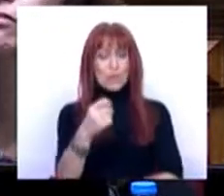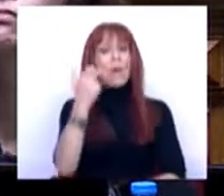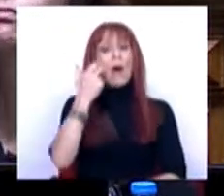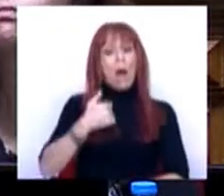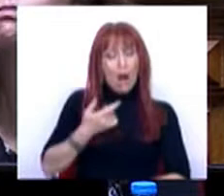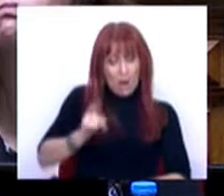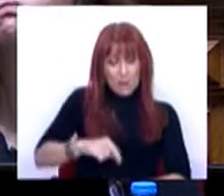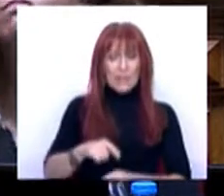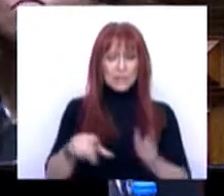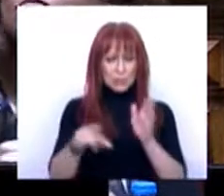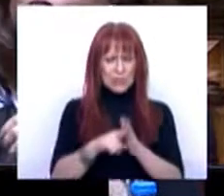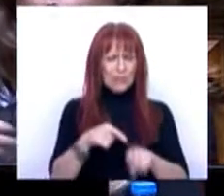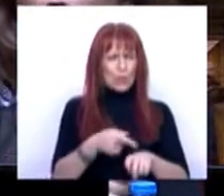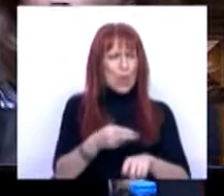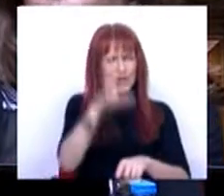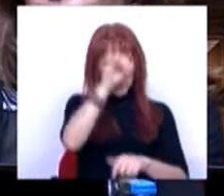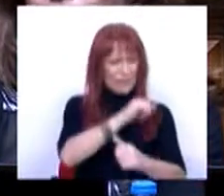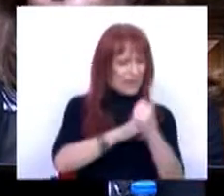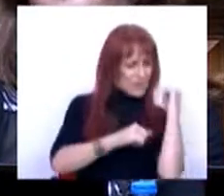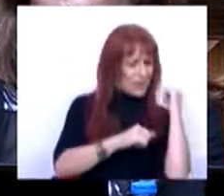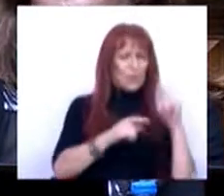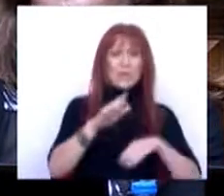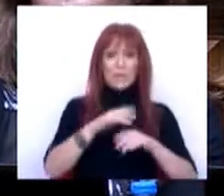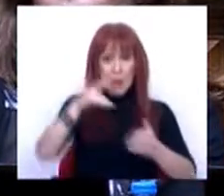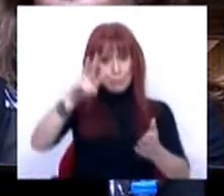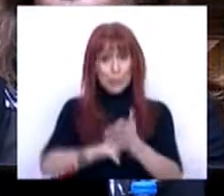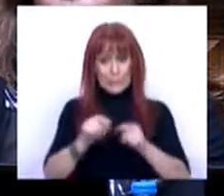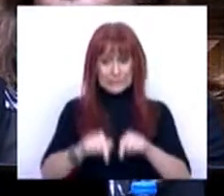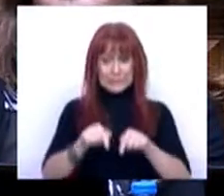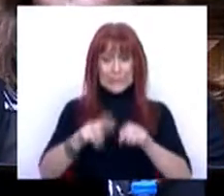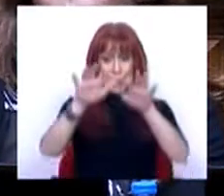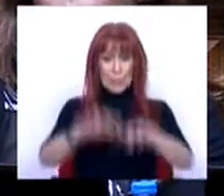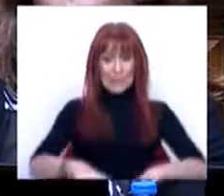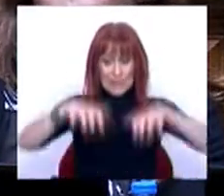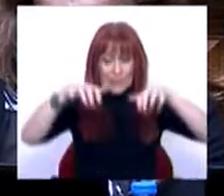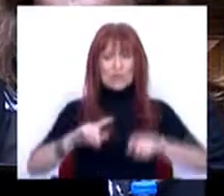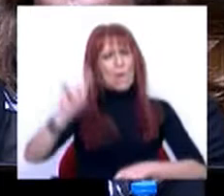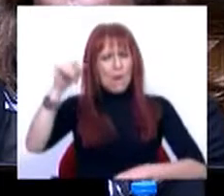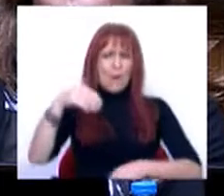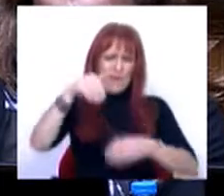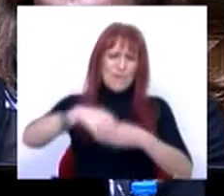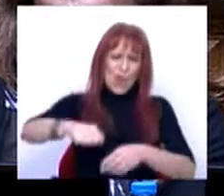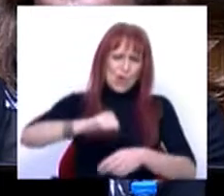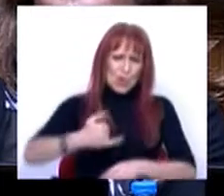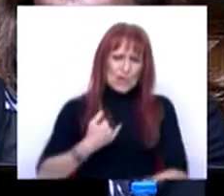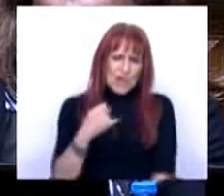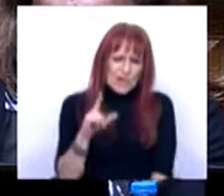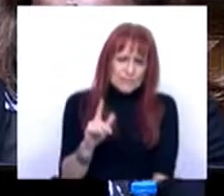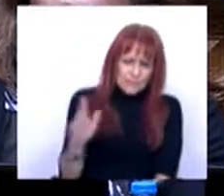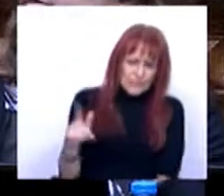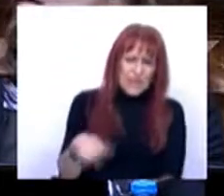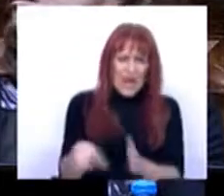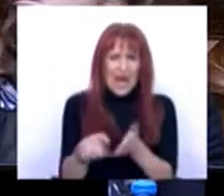orgulhamos-nos também, na legislatura passada, de termos feito aprovar aqui neste Parlamento, apesar de voto contra da iniciativa liberal,